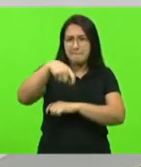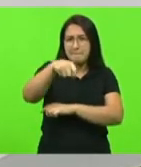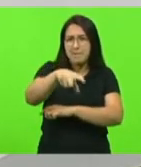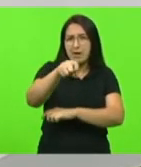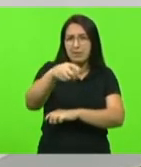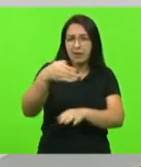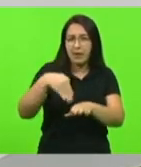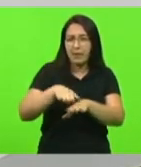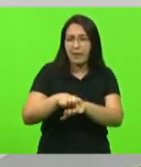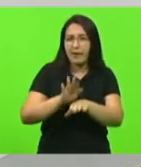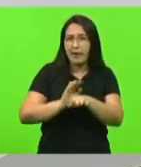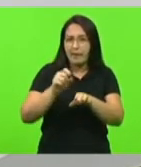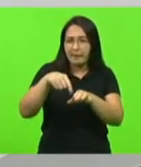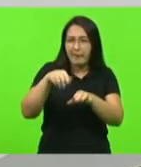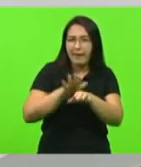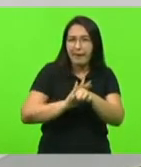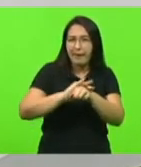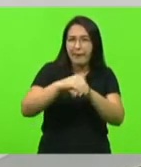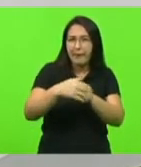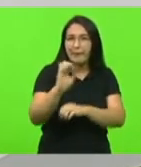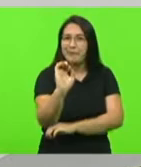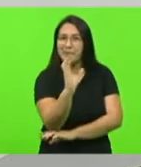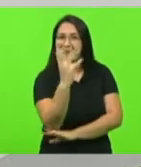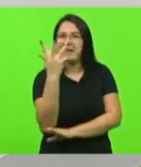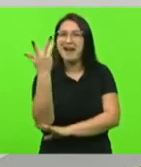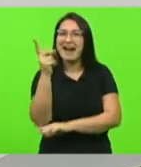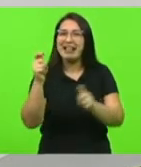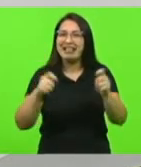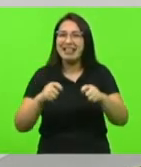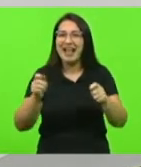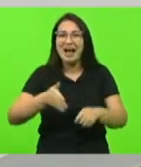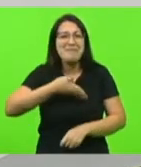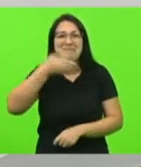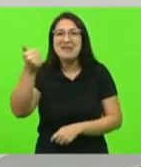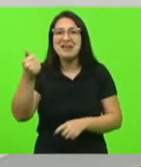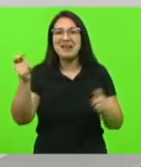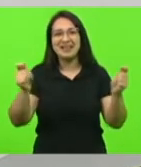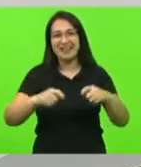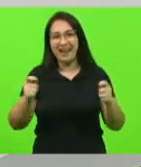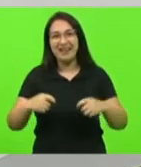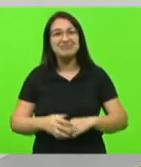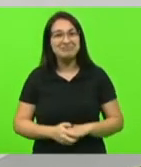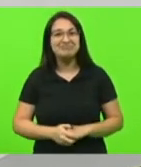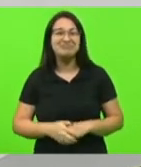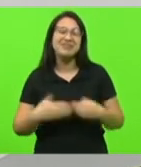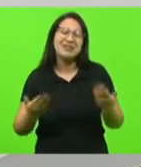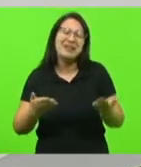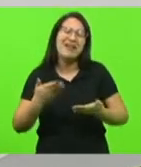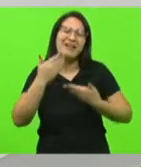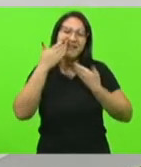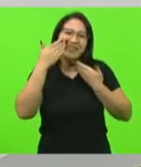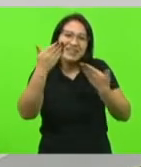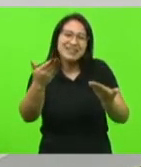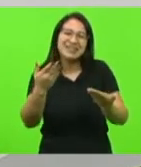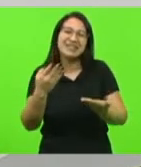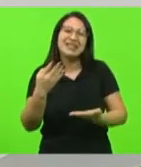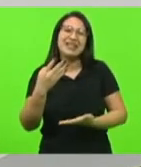eu acho que é uma das melhores coisas que a gente pode fazer nesse momento então queria agradecer os 40